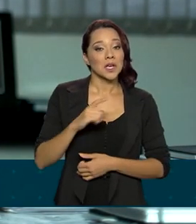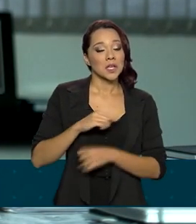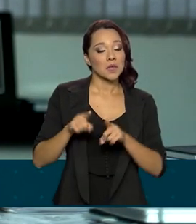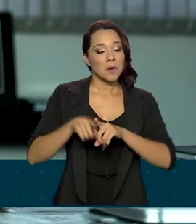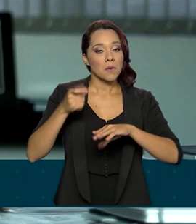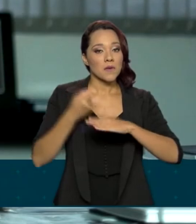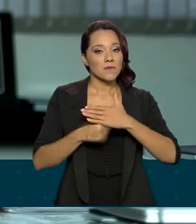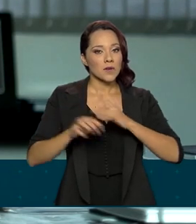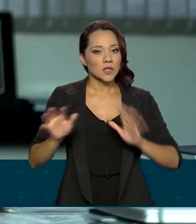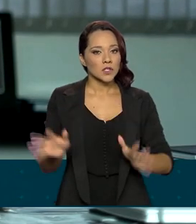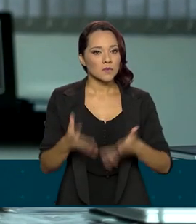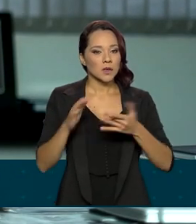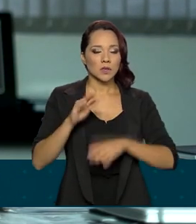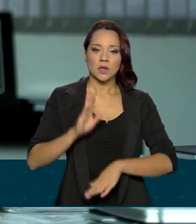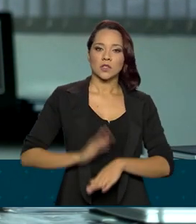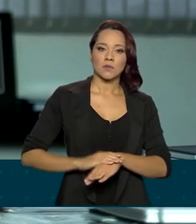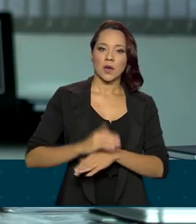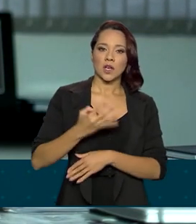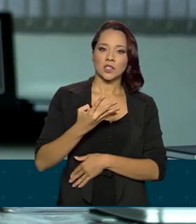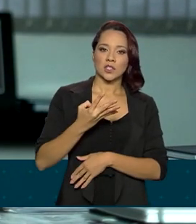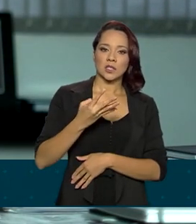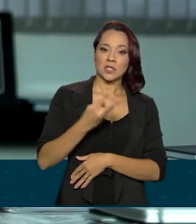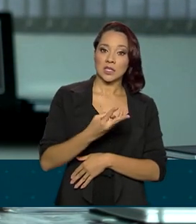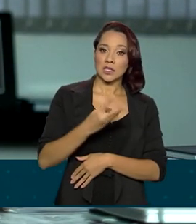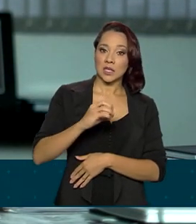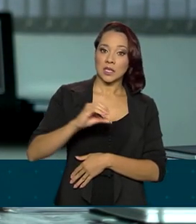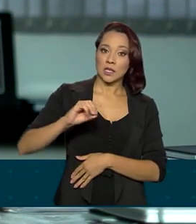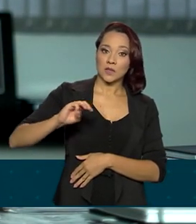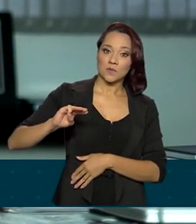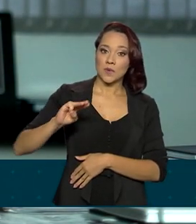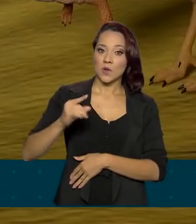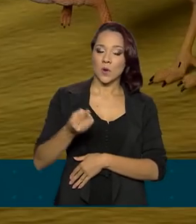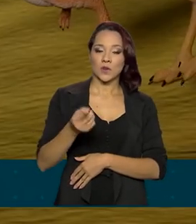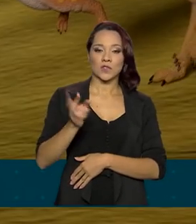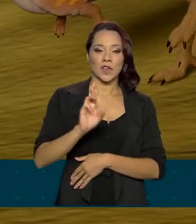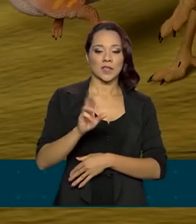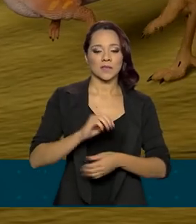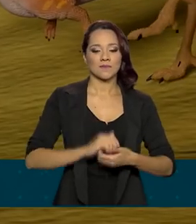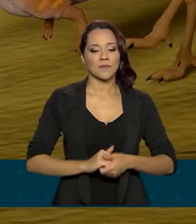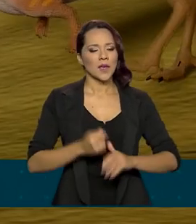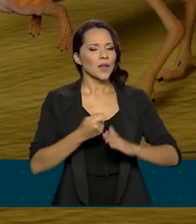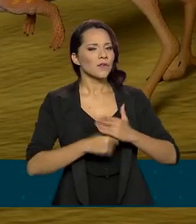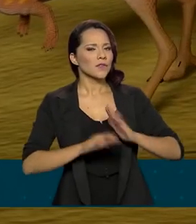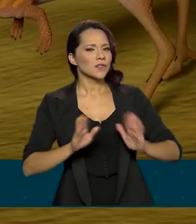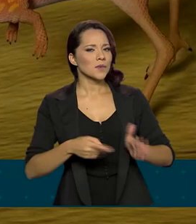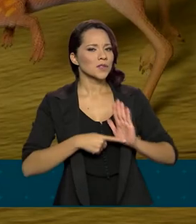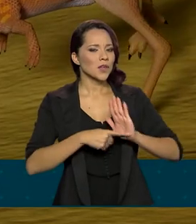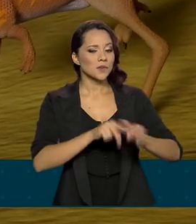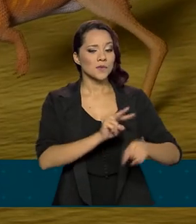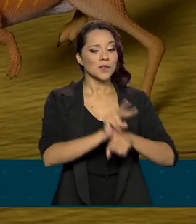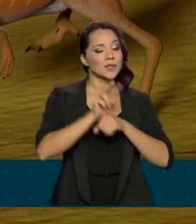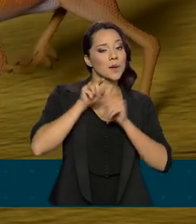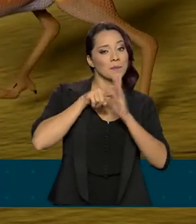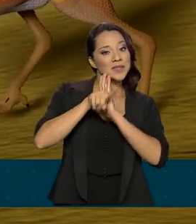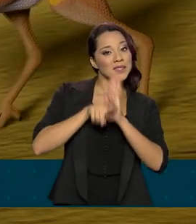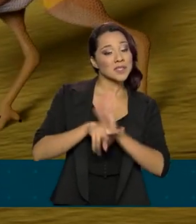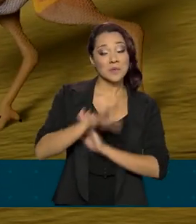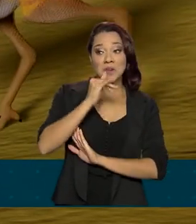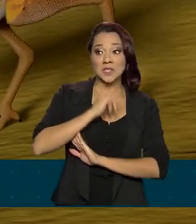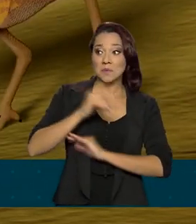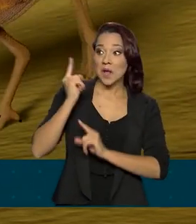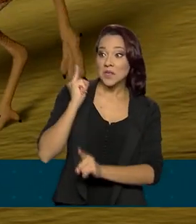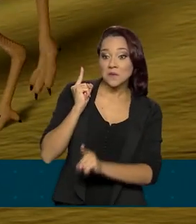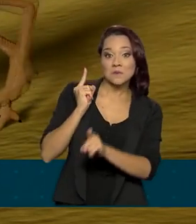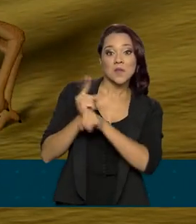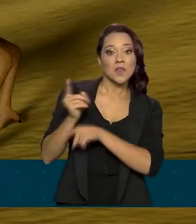um investimento de mais de 300 milhões de reais. Investimento que ajuda a financiar pesquisas como a recente